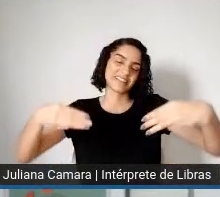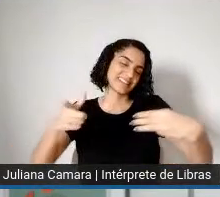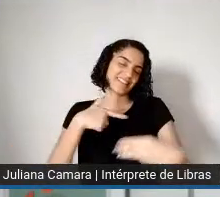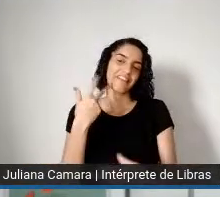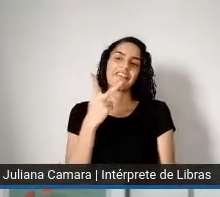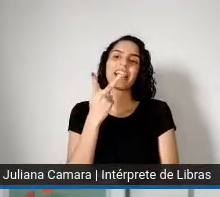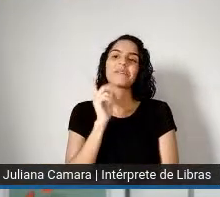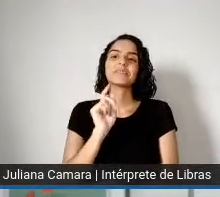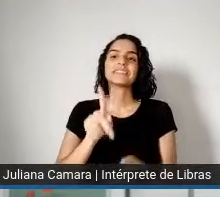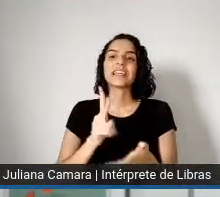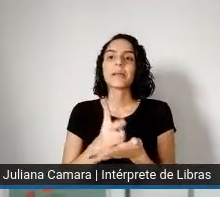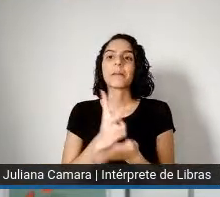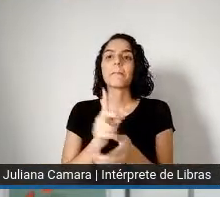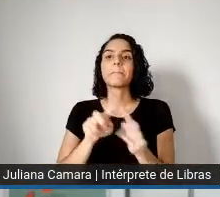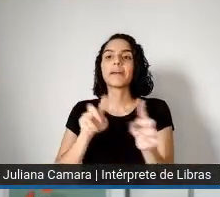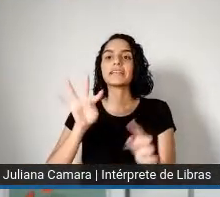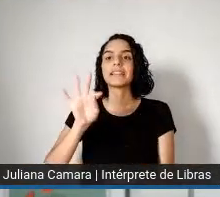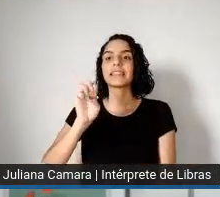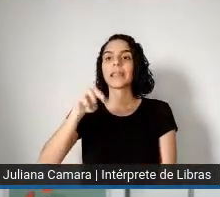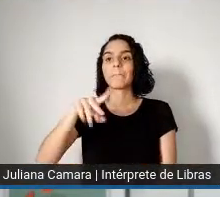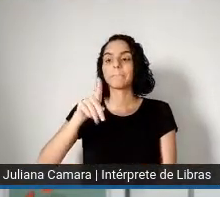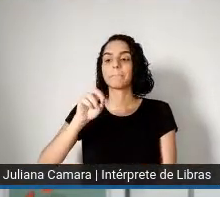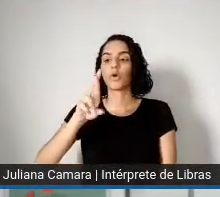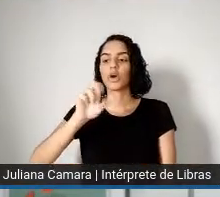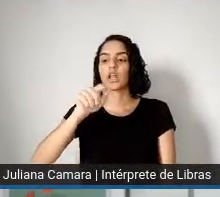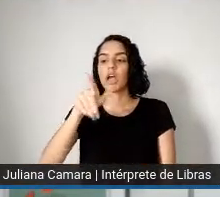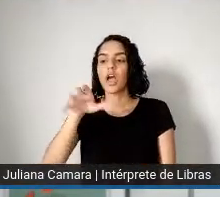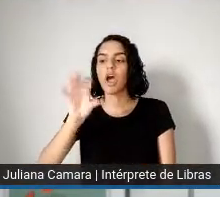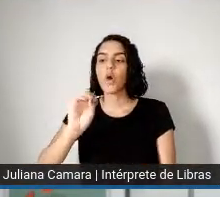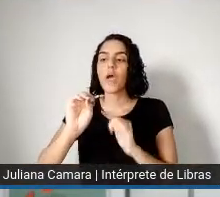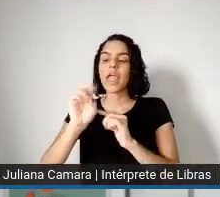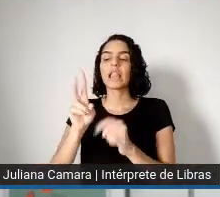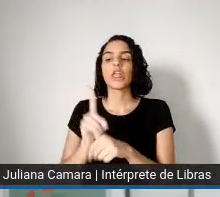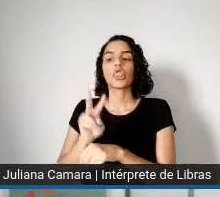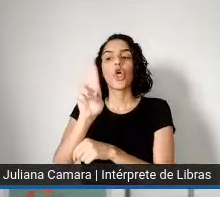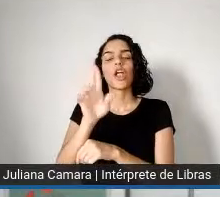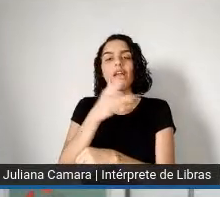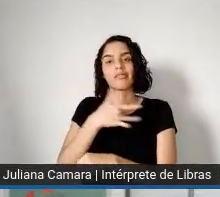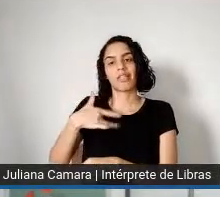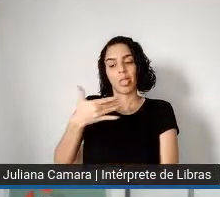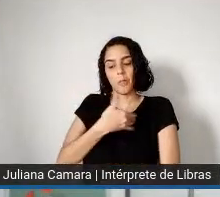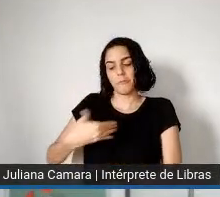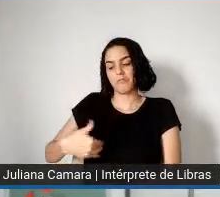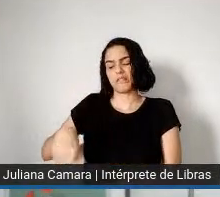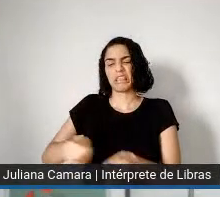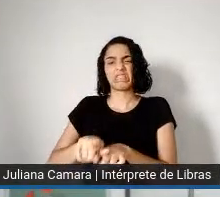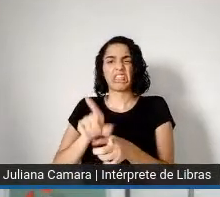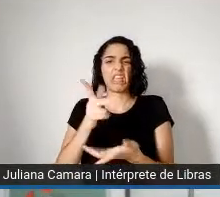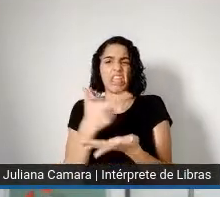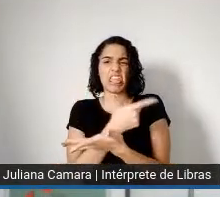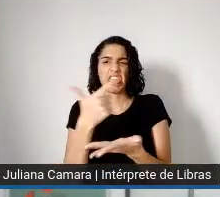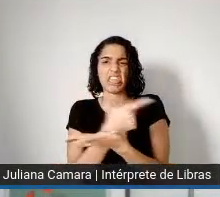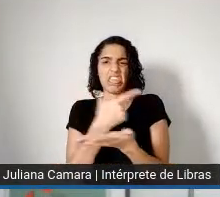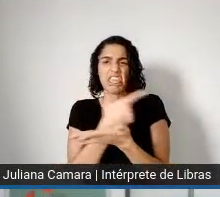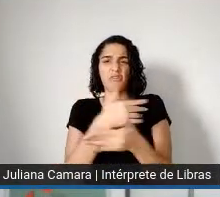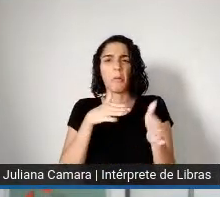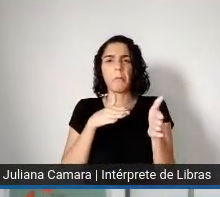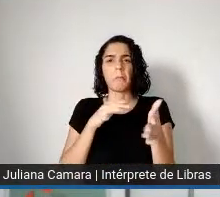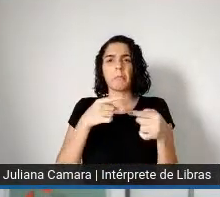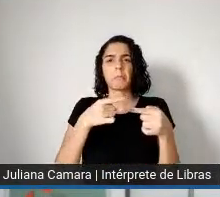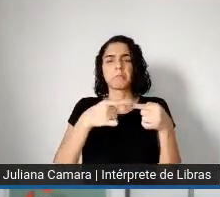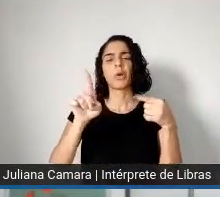o Temporão é doutor em saúde pública, enfim, tem vários livros publicados, não sei se todos aqui, todos e todas